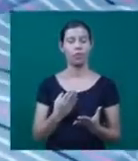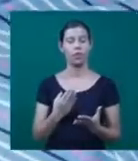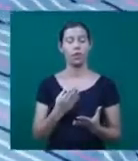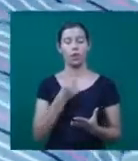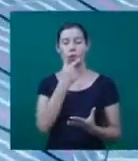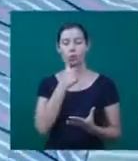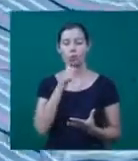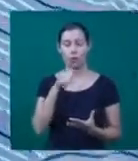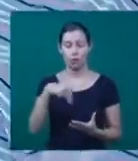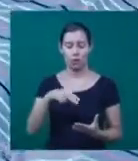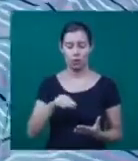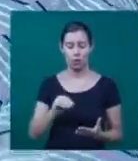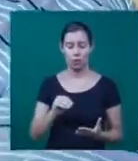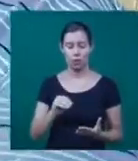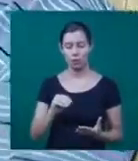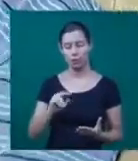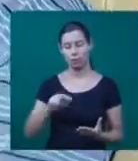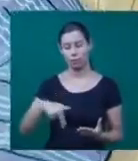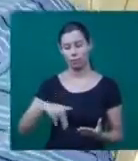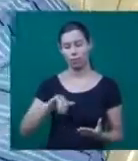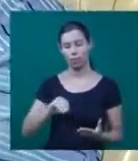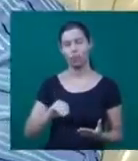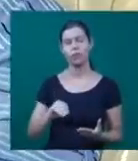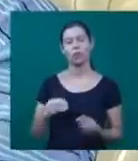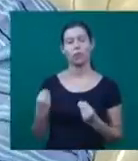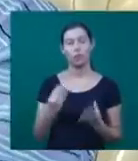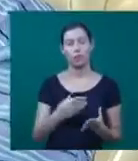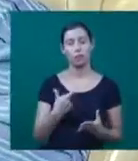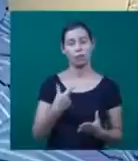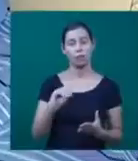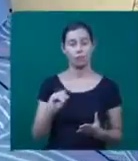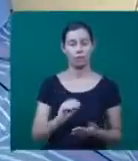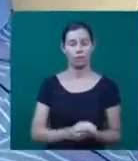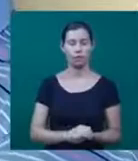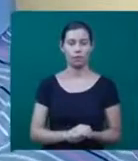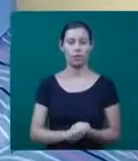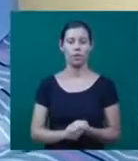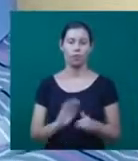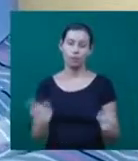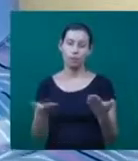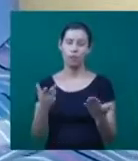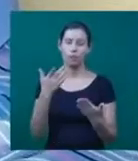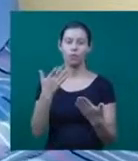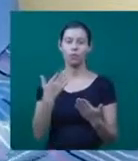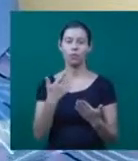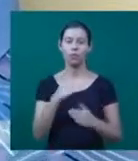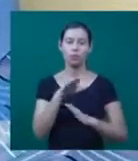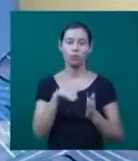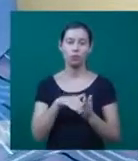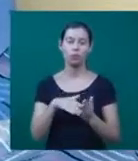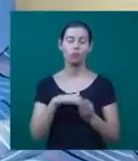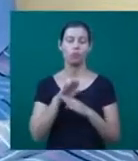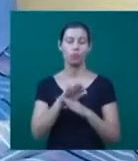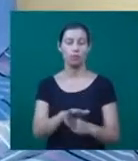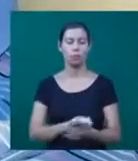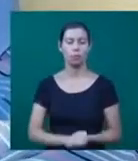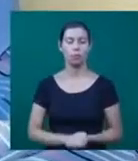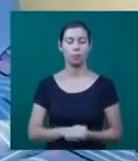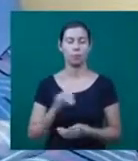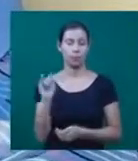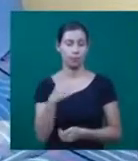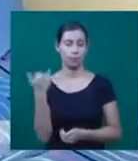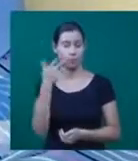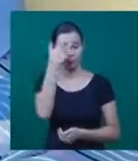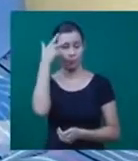de 20 doações, incentiva todos a ajudar. Eu acho que é muito importante, sim, sabe, todo mundo deveria ter